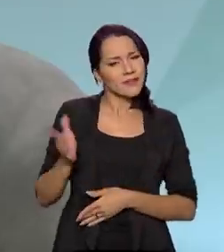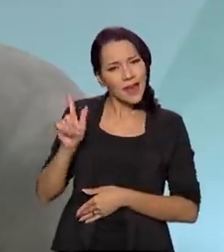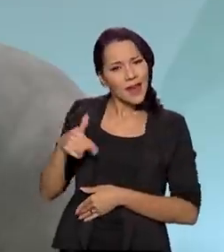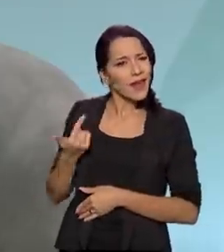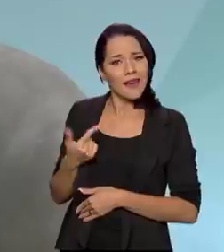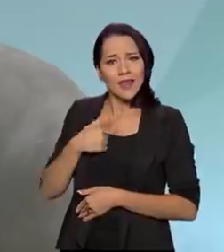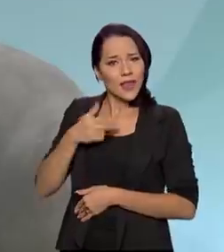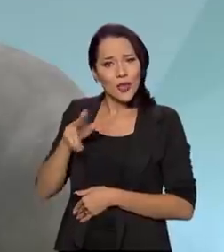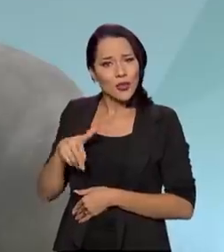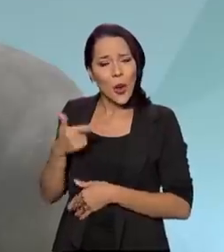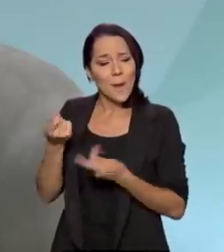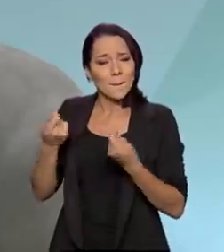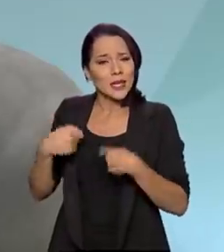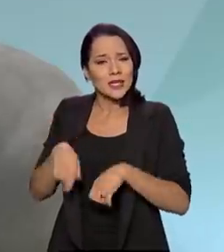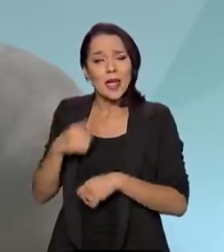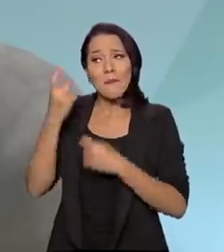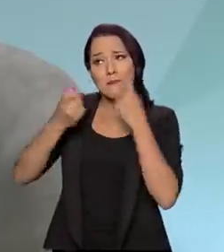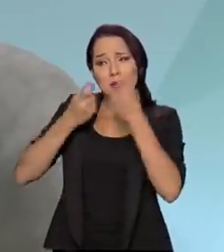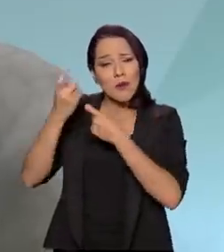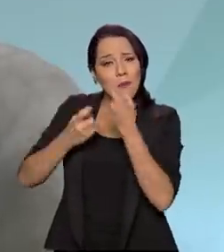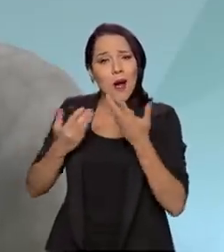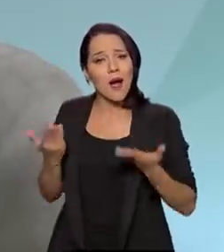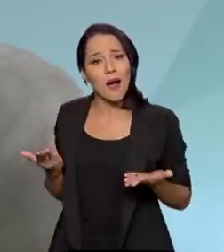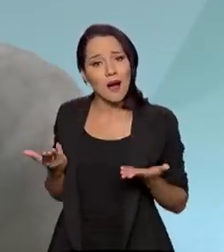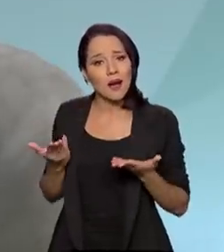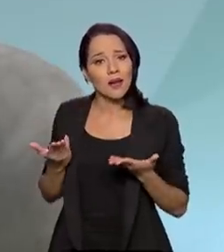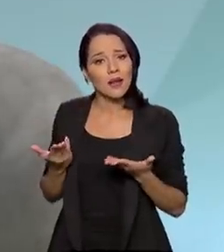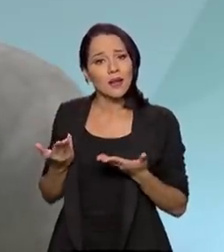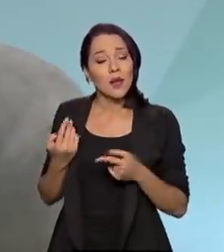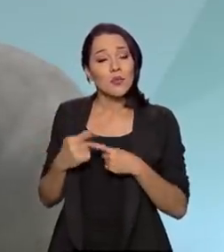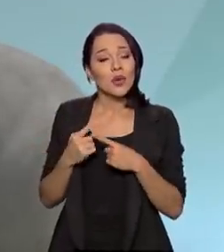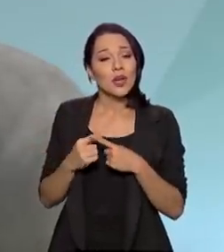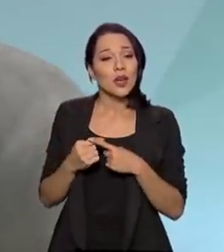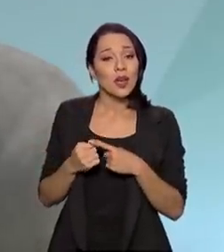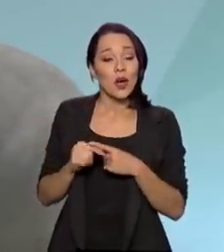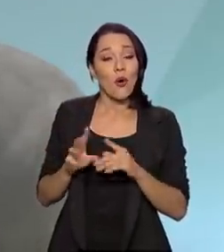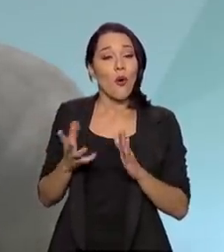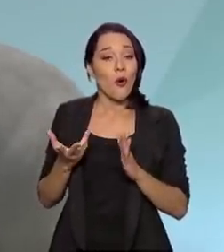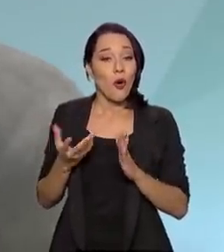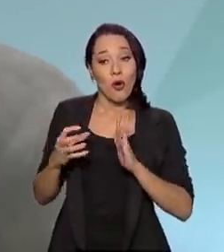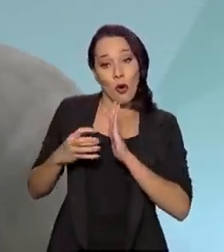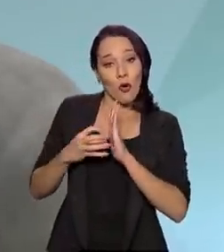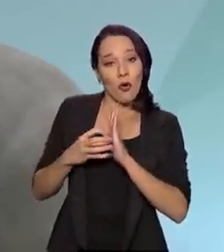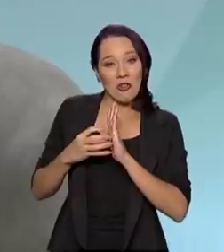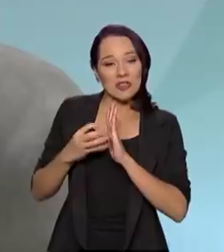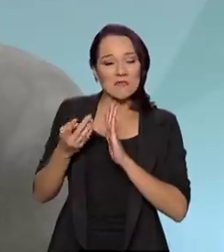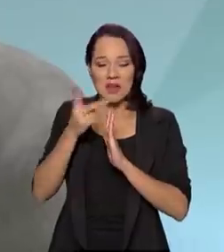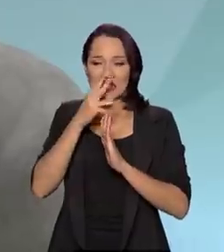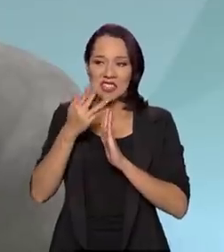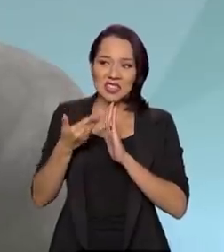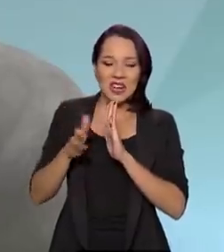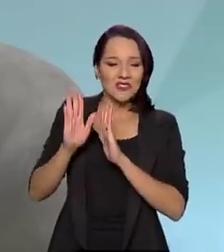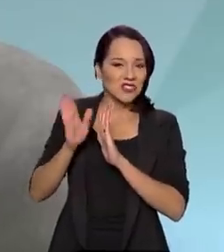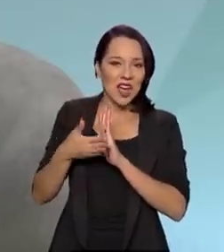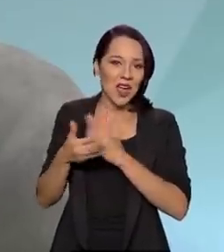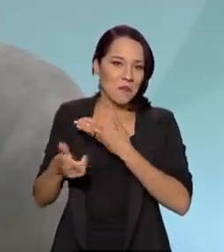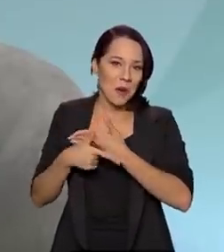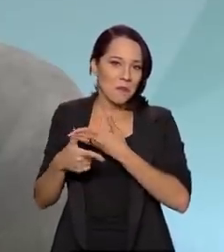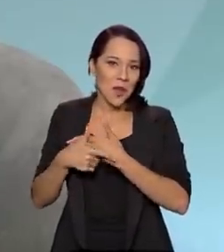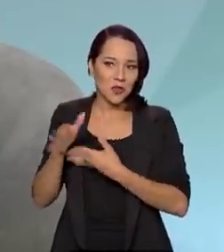precisei me preocupar. É, o próprio concurso fazia esse papel. E era